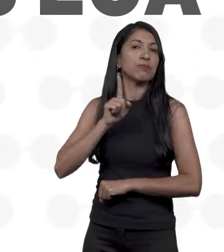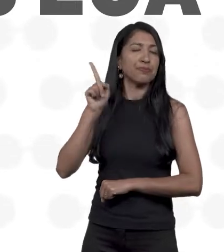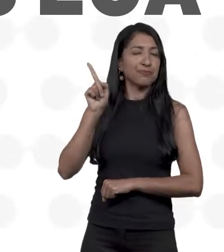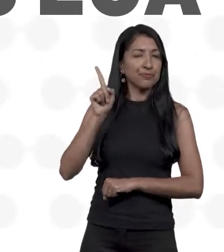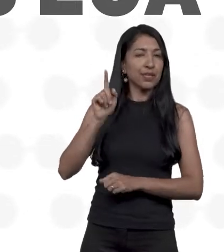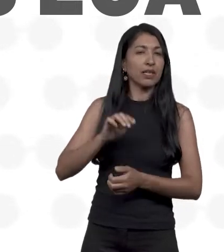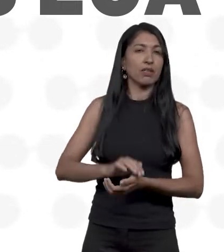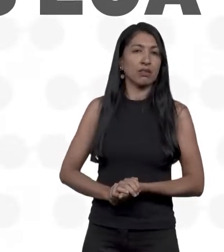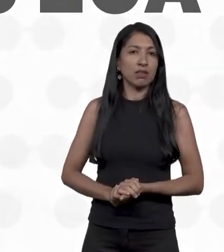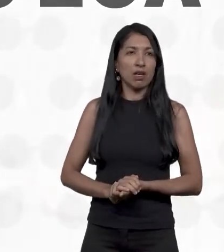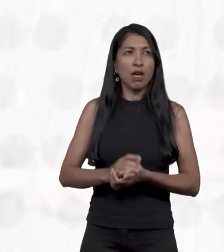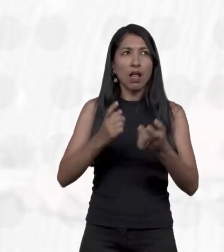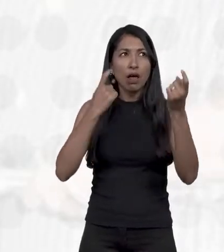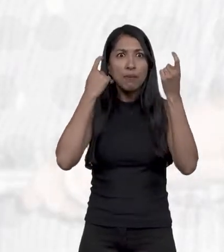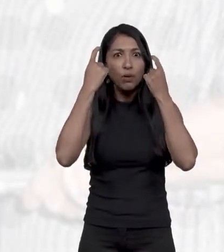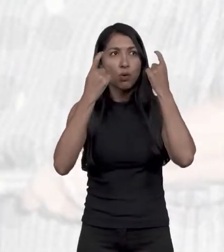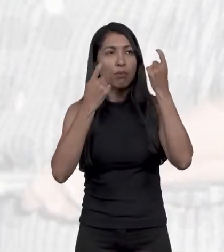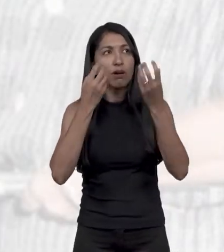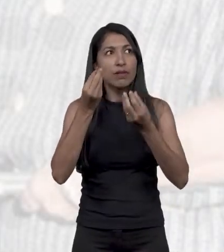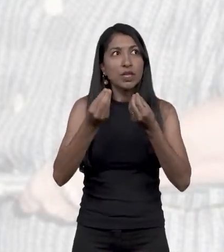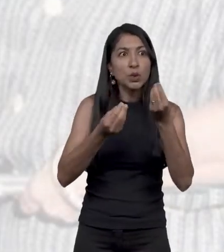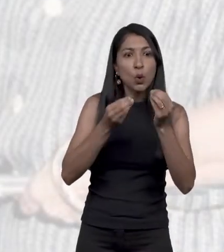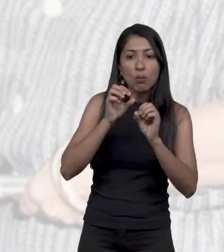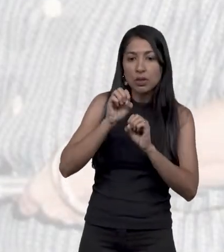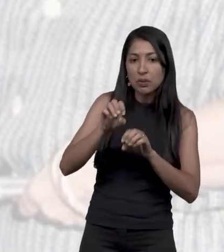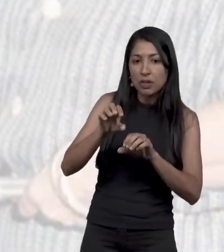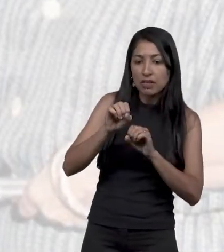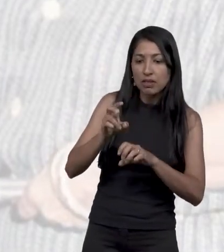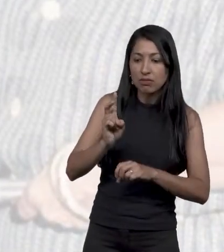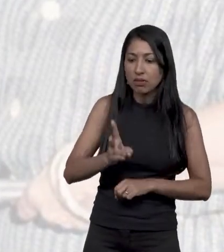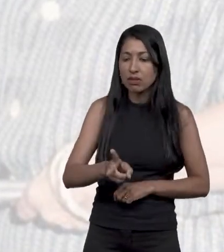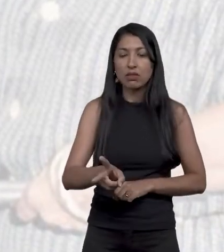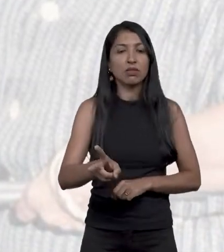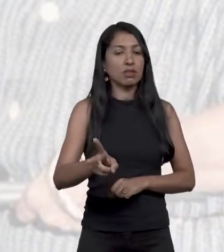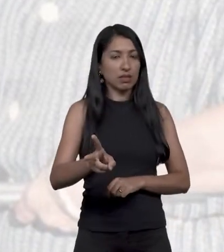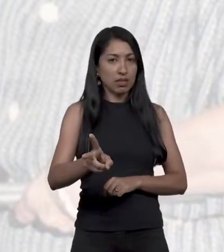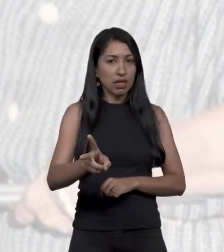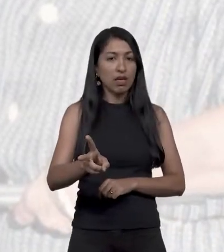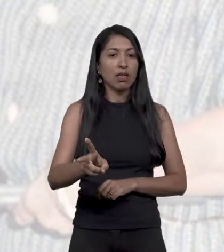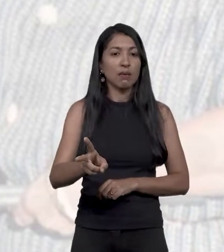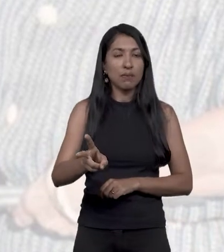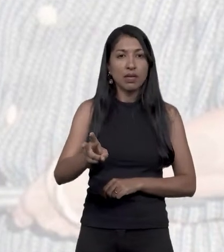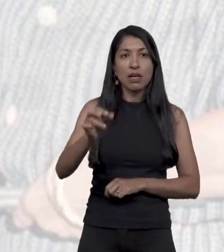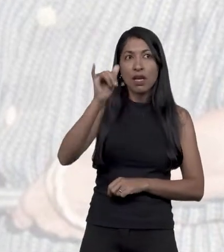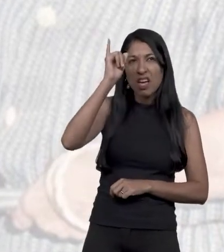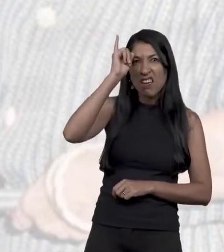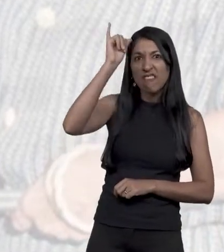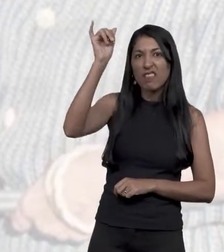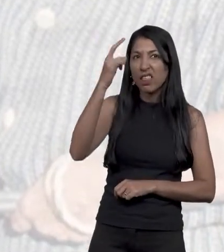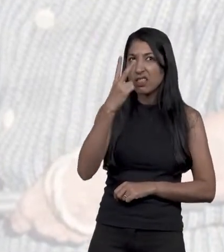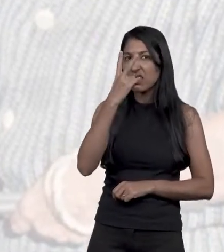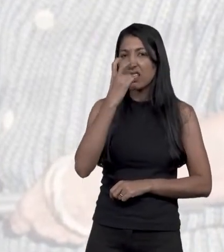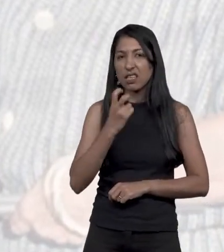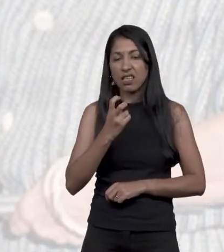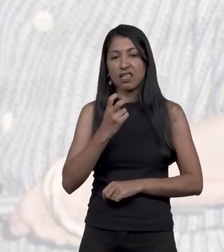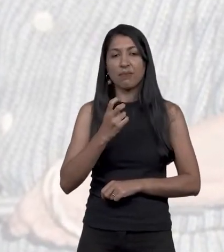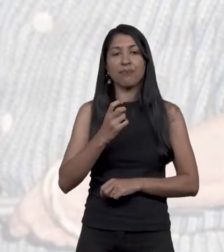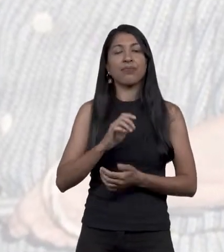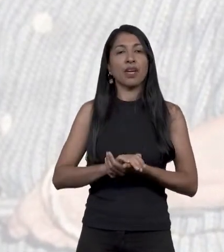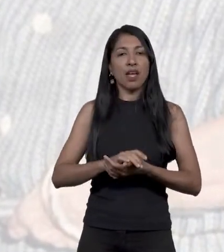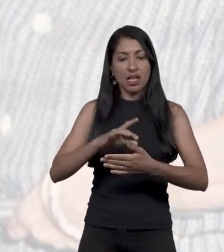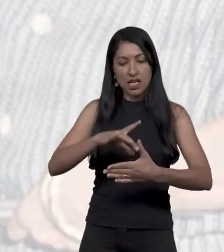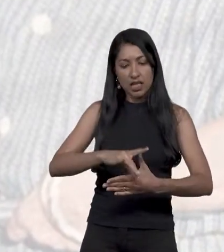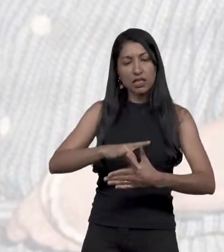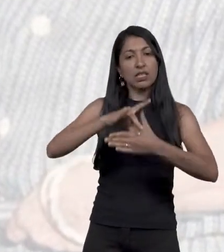Unidos. Além de se preocupar com a educação, sempre trabalhou pela prevenção da cegueira. Frente à